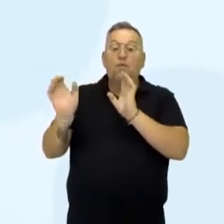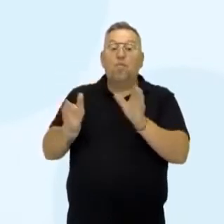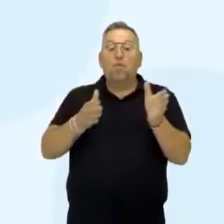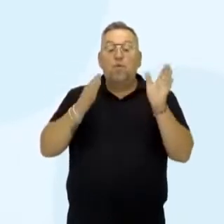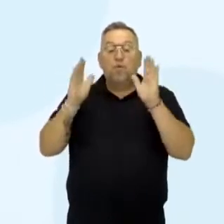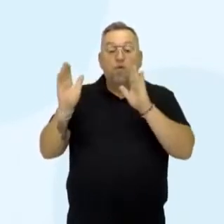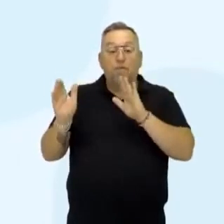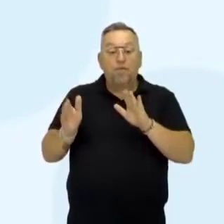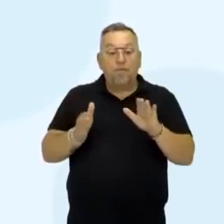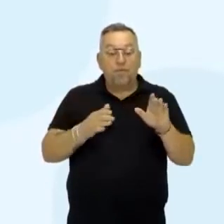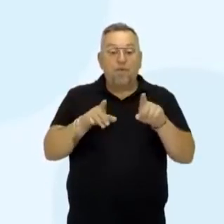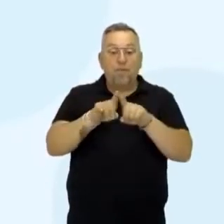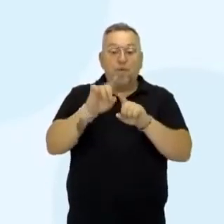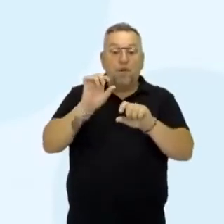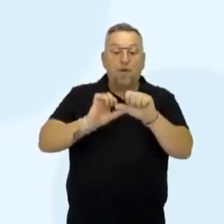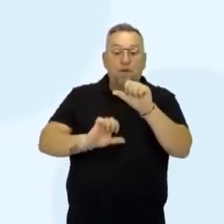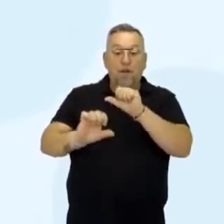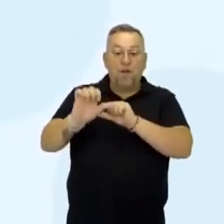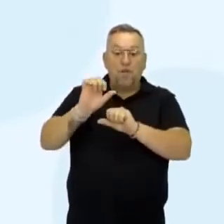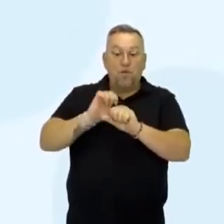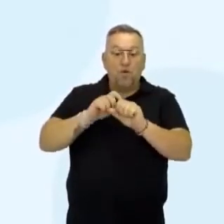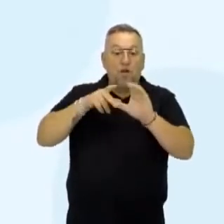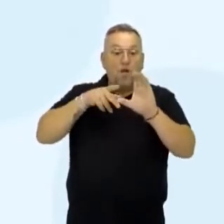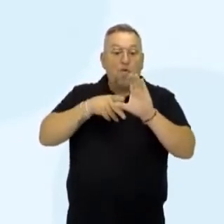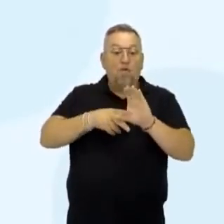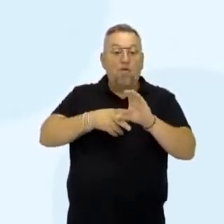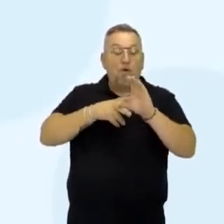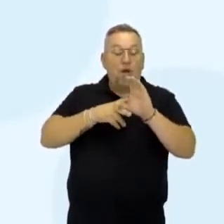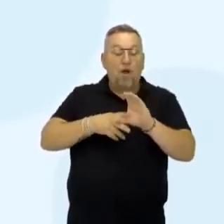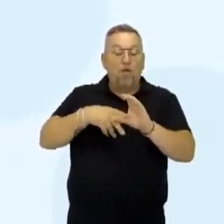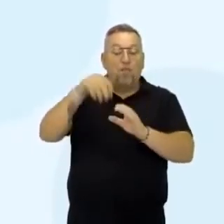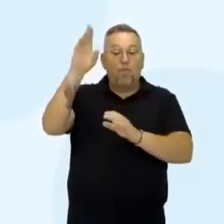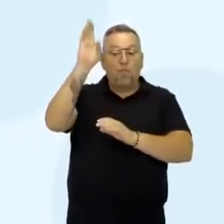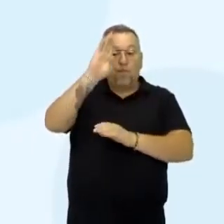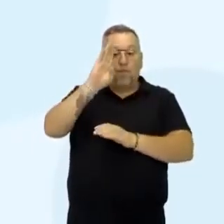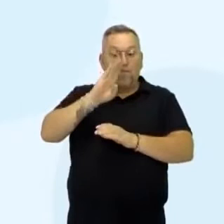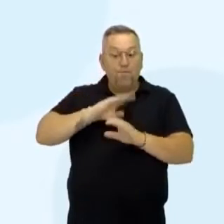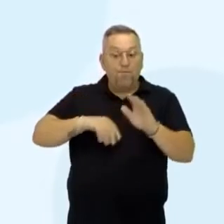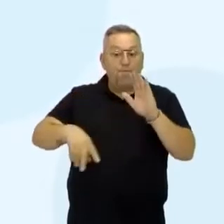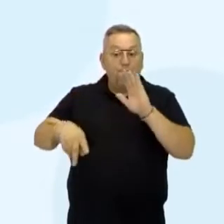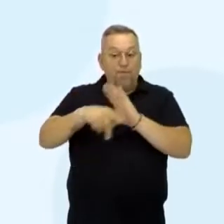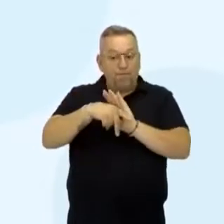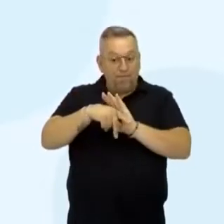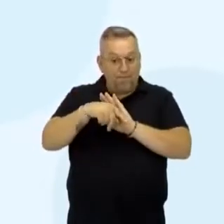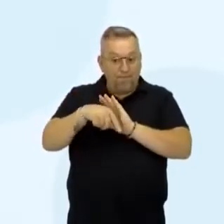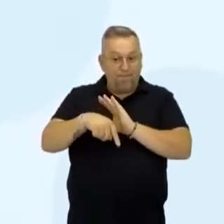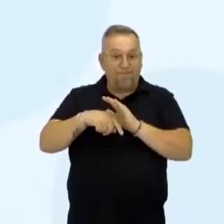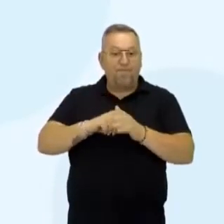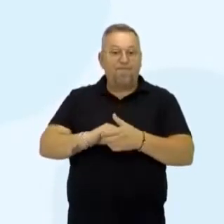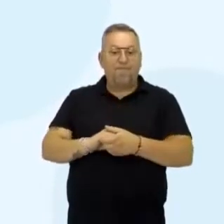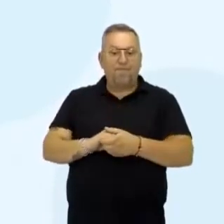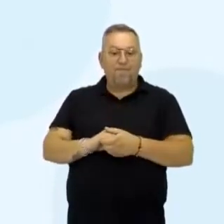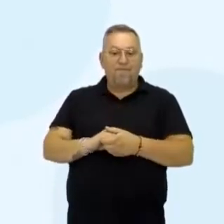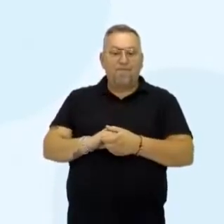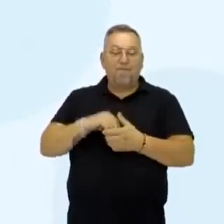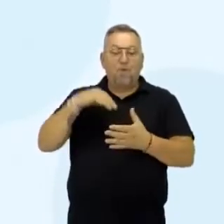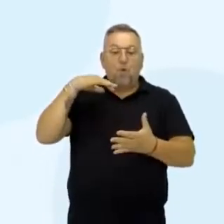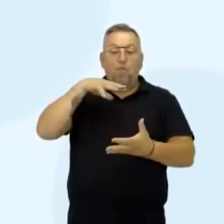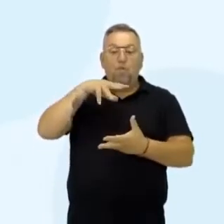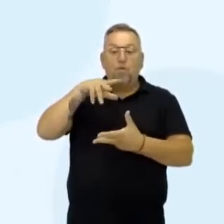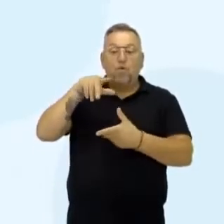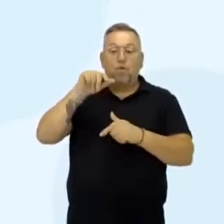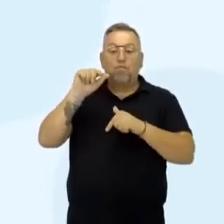processos produtivos e nas alterações na configuração do território brasileiro. Unidade